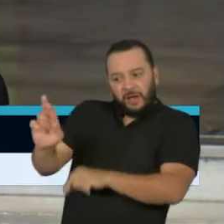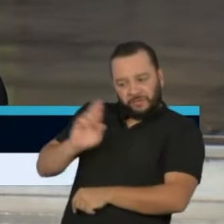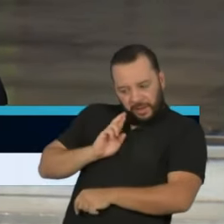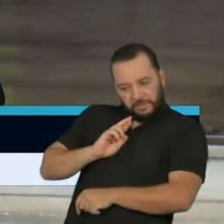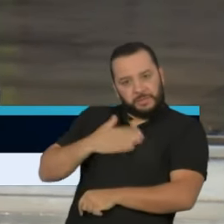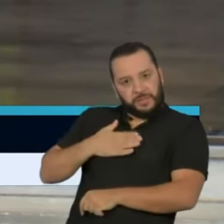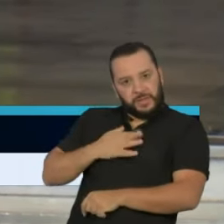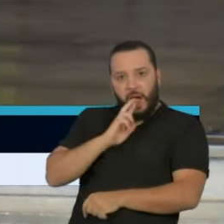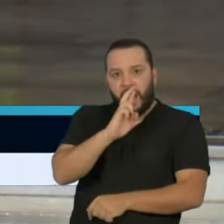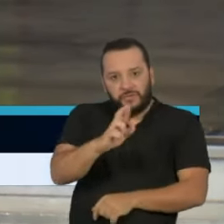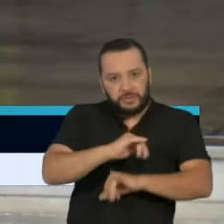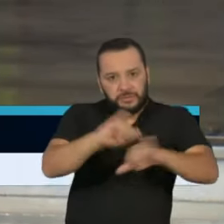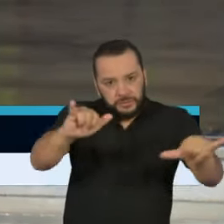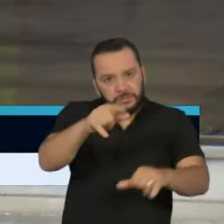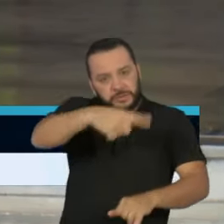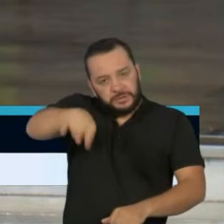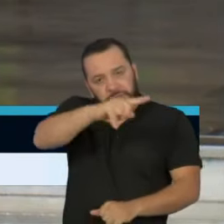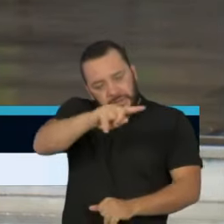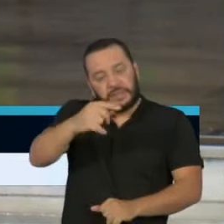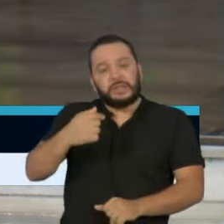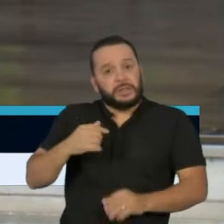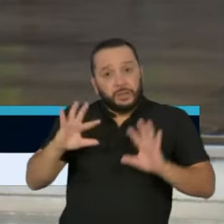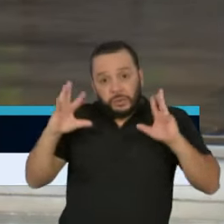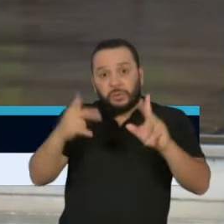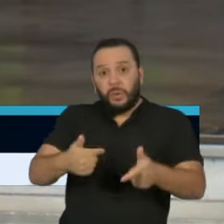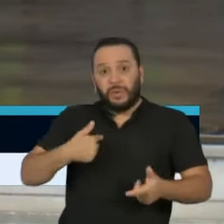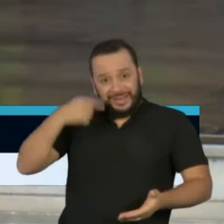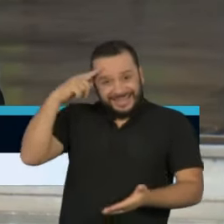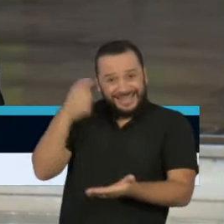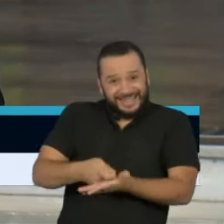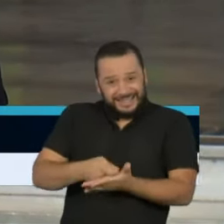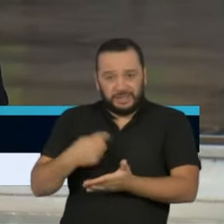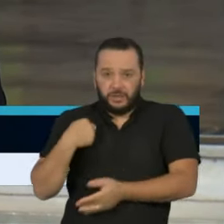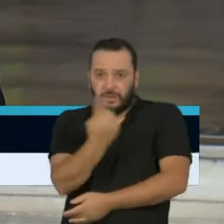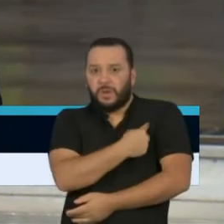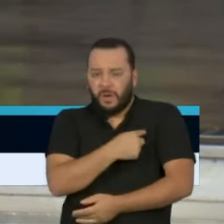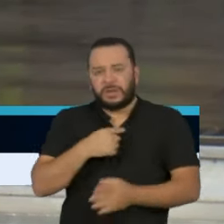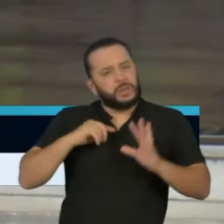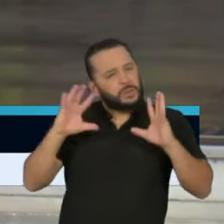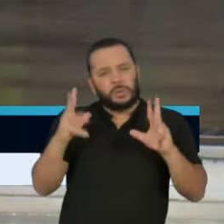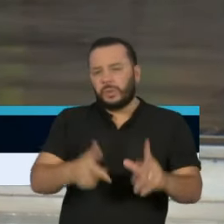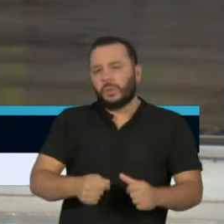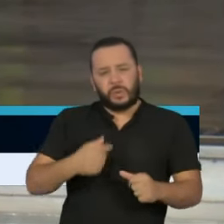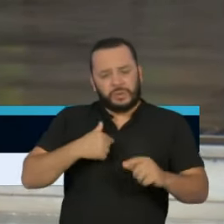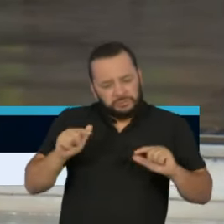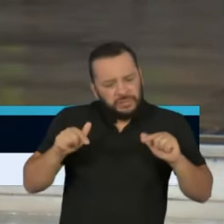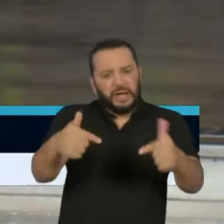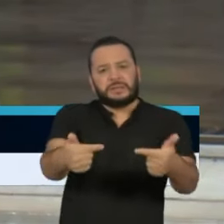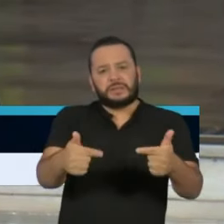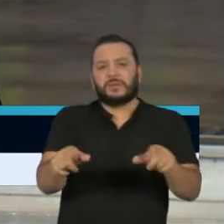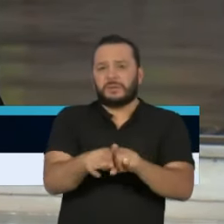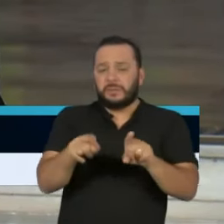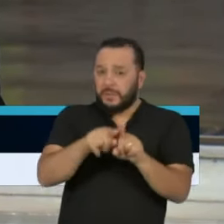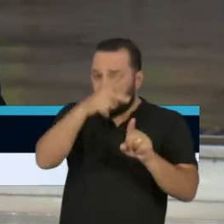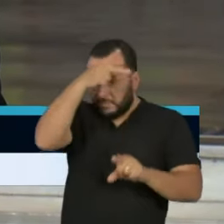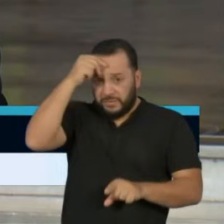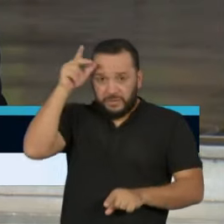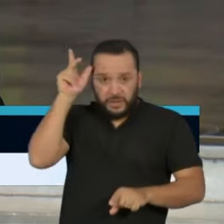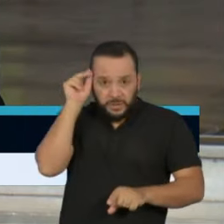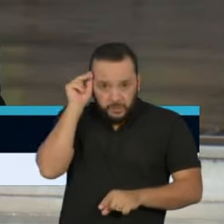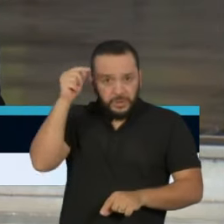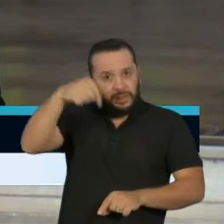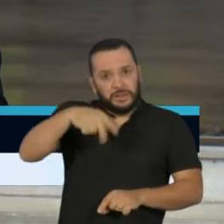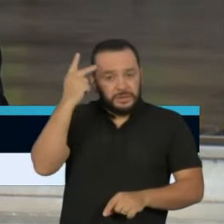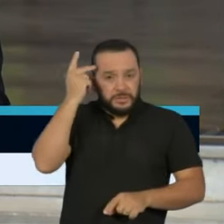todas as iniciativas do governo do Estado de São Paulo, assim como todas as iniciativas da Prefeitura da capital de São Paulo,